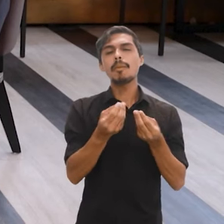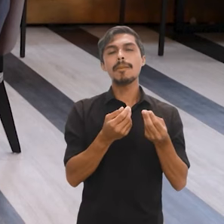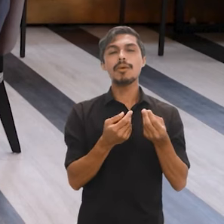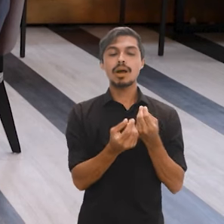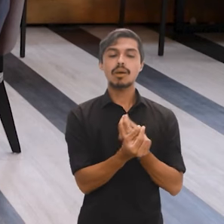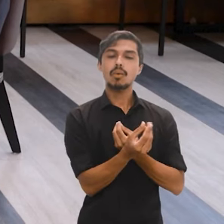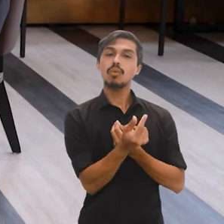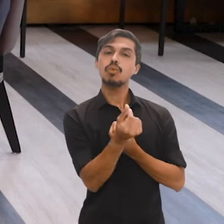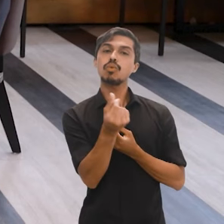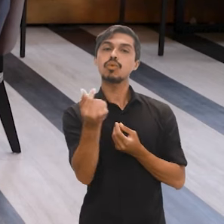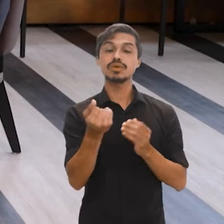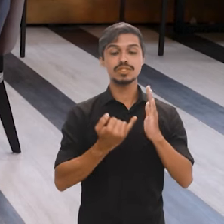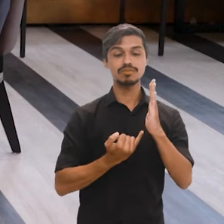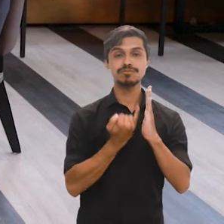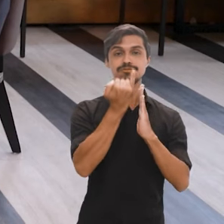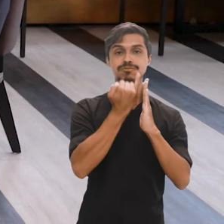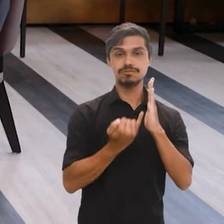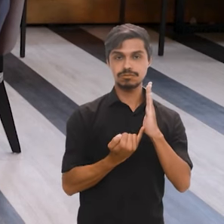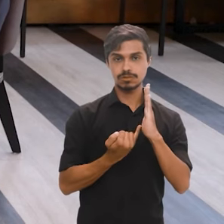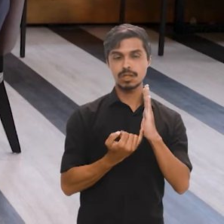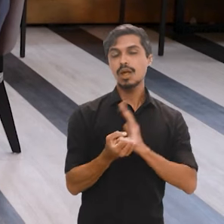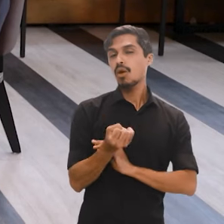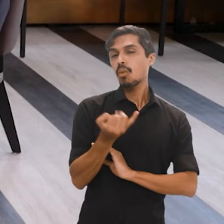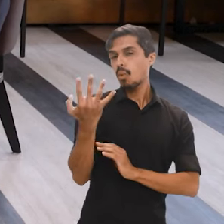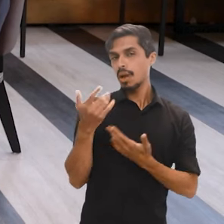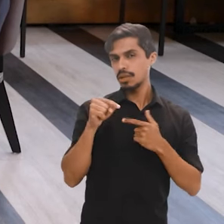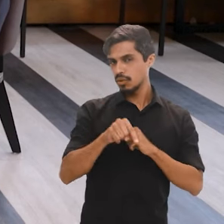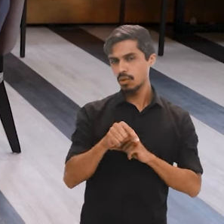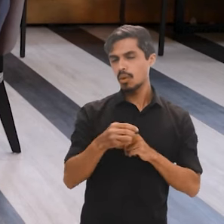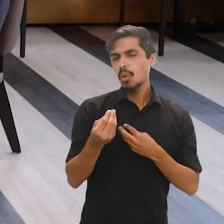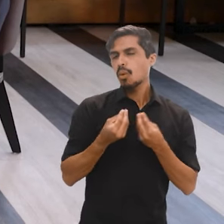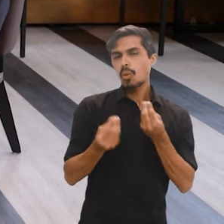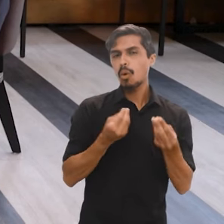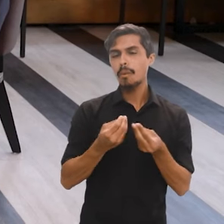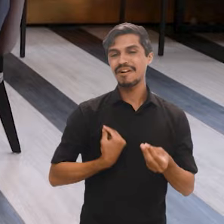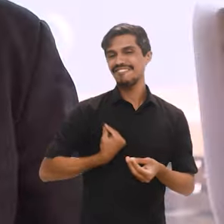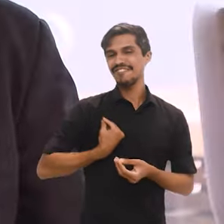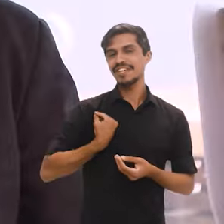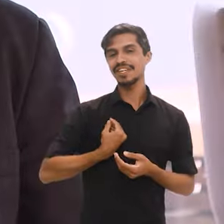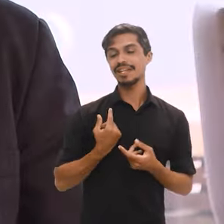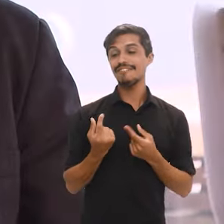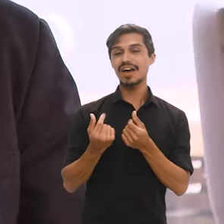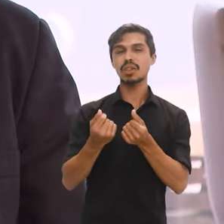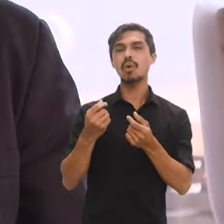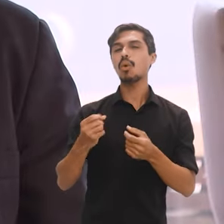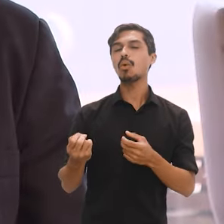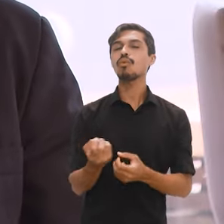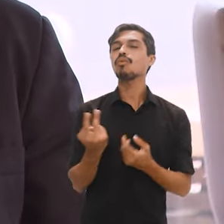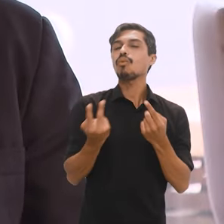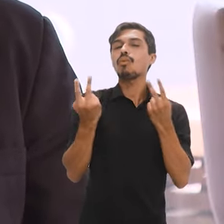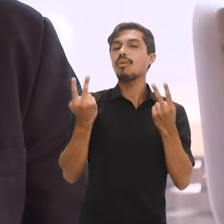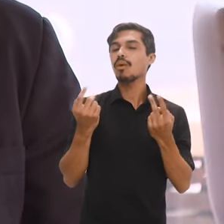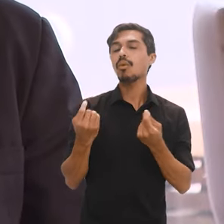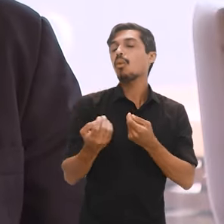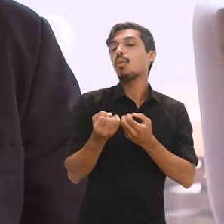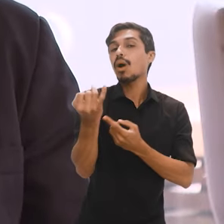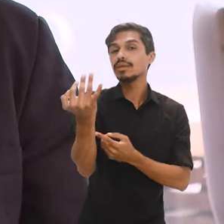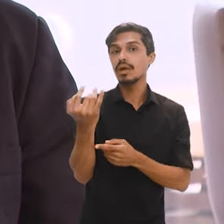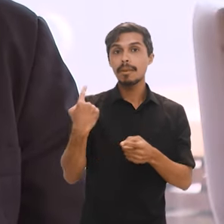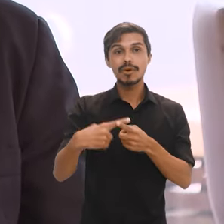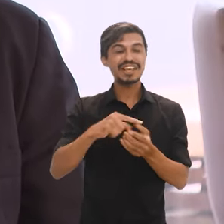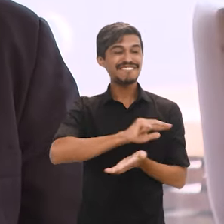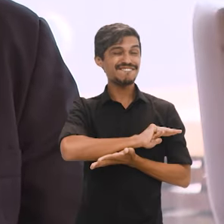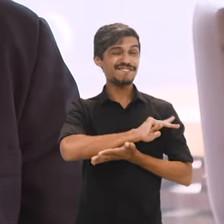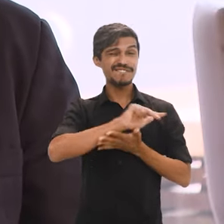que é um demarcador importante para avaliar o comportamento do custo de vida, quanto está o custo da vida. E são milhares de